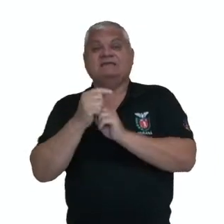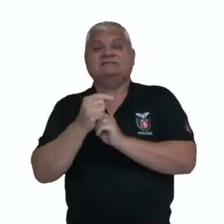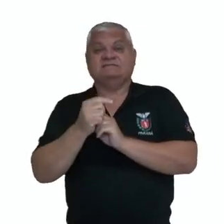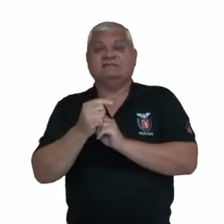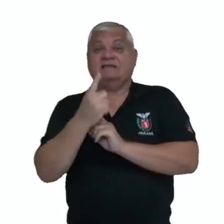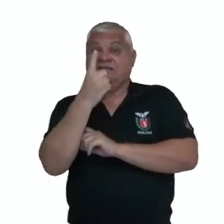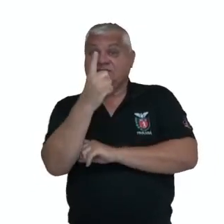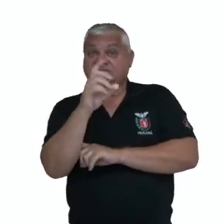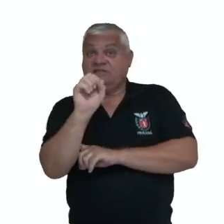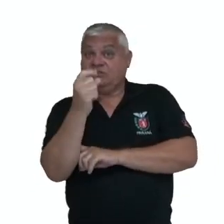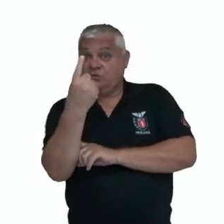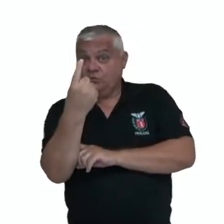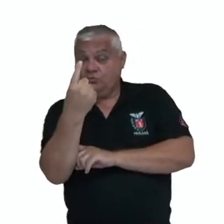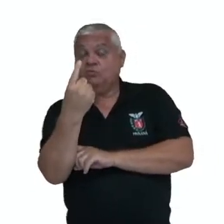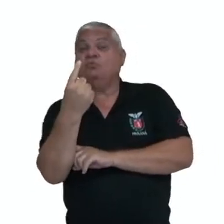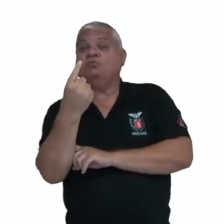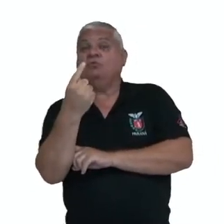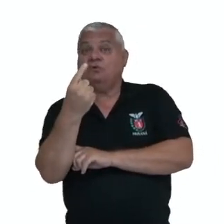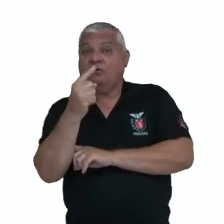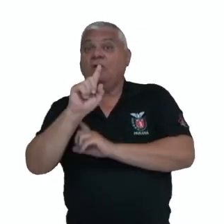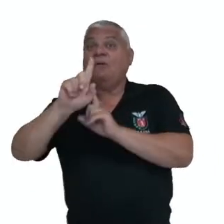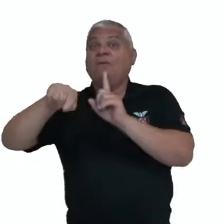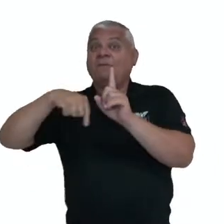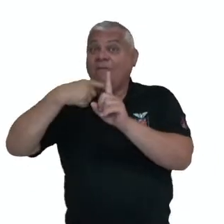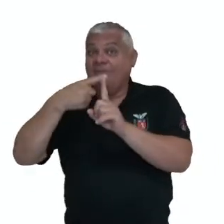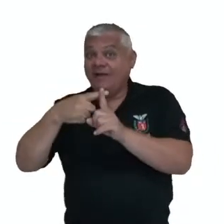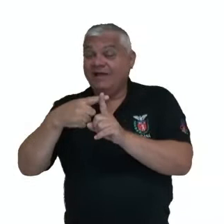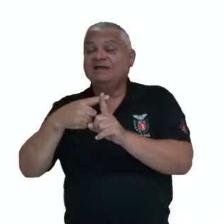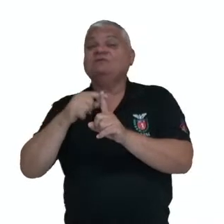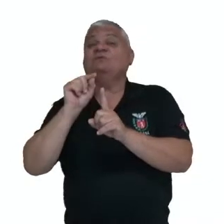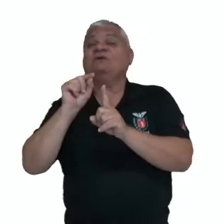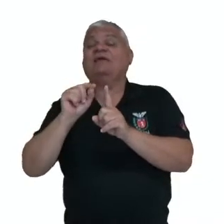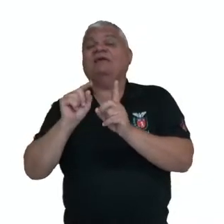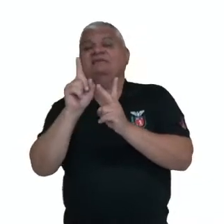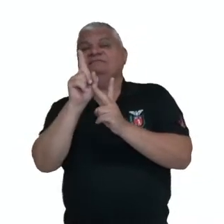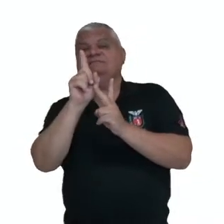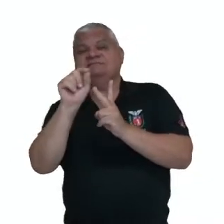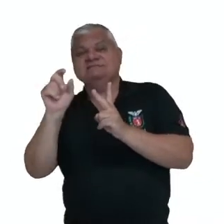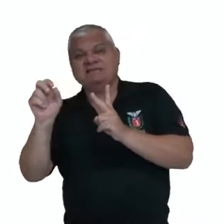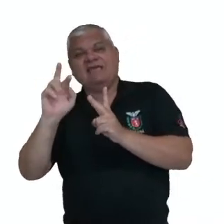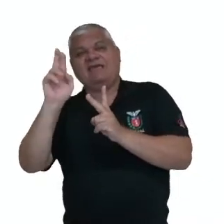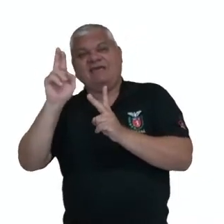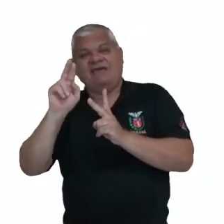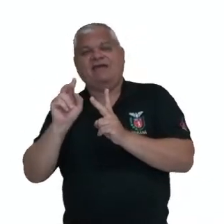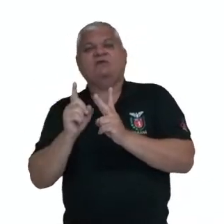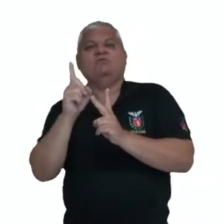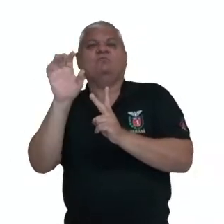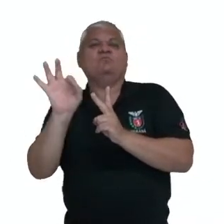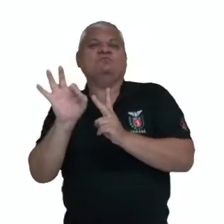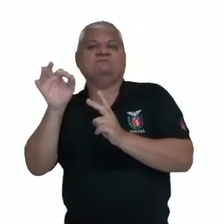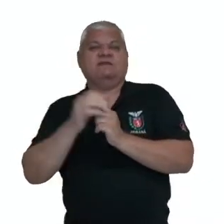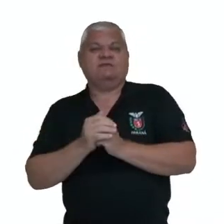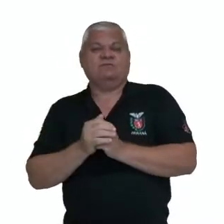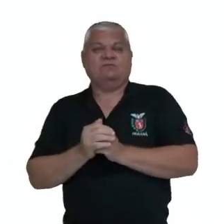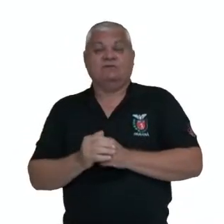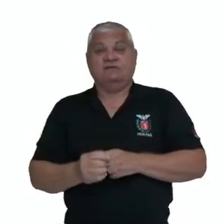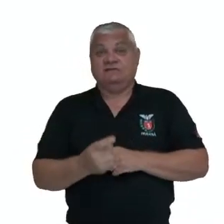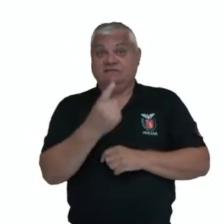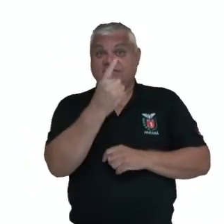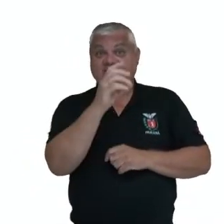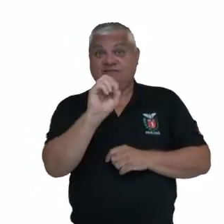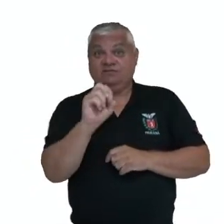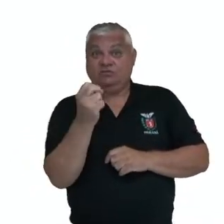os 101 reais que vai sobre esse 101 reais, mais 1%. Ou seja, ela vai ter 102